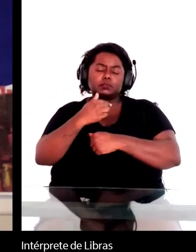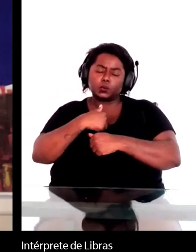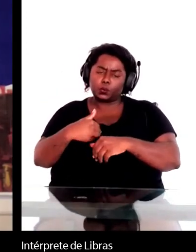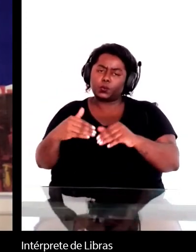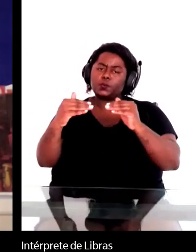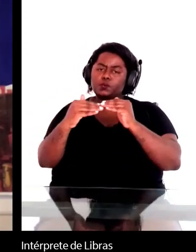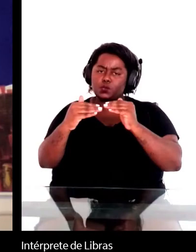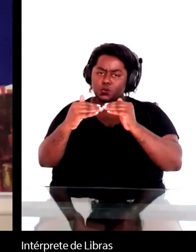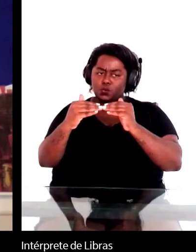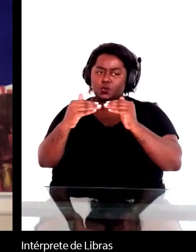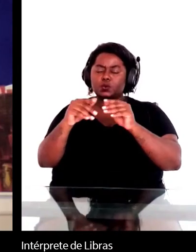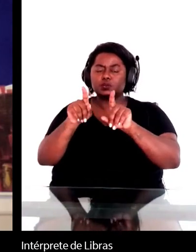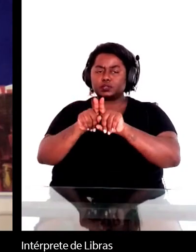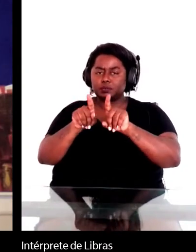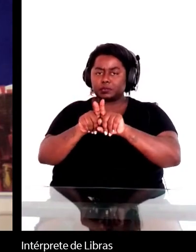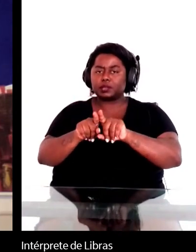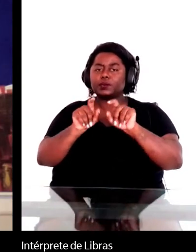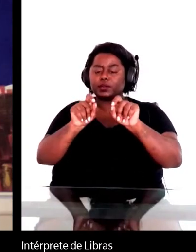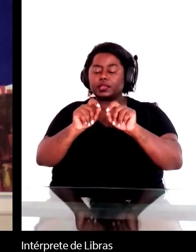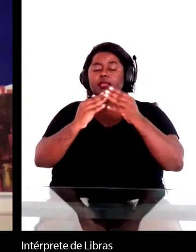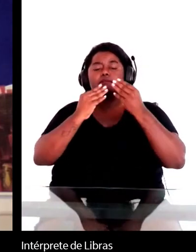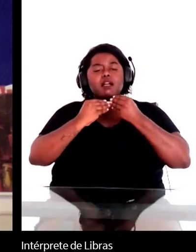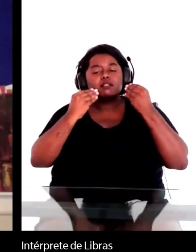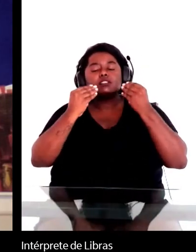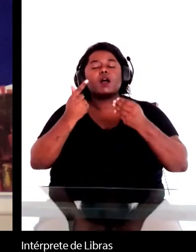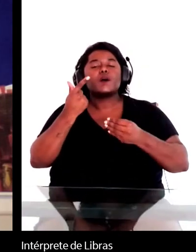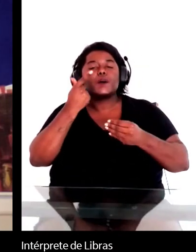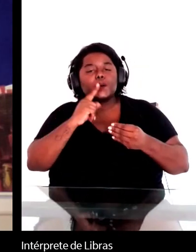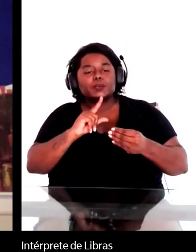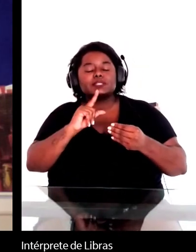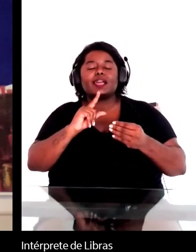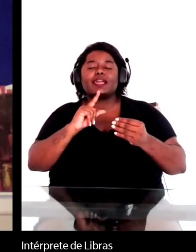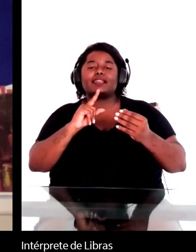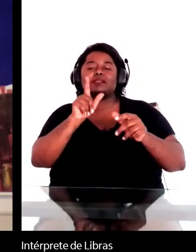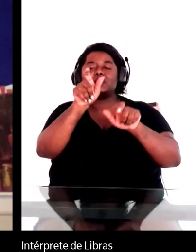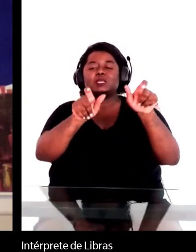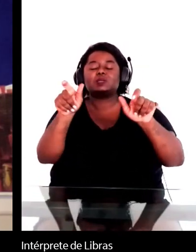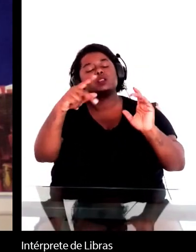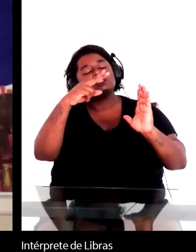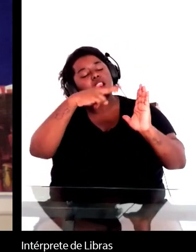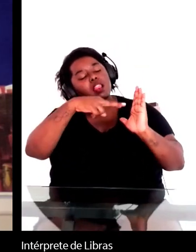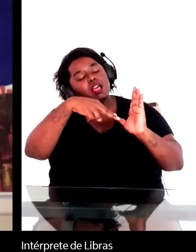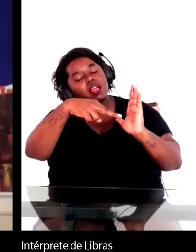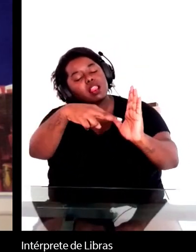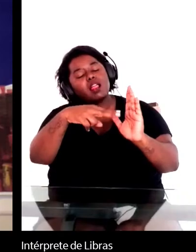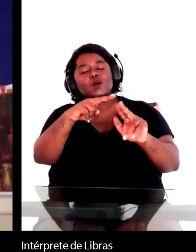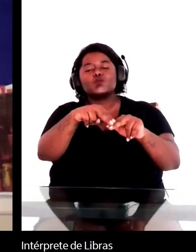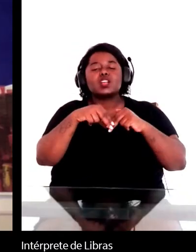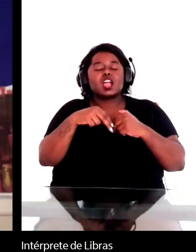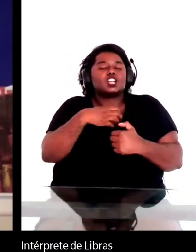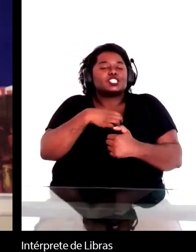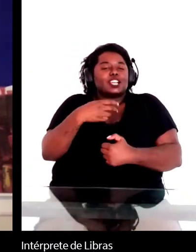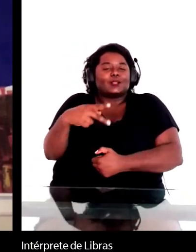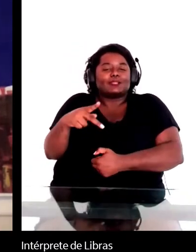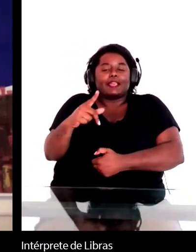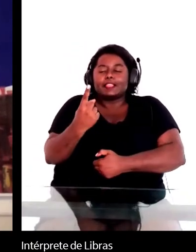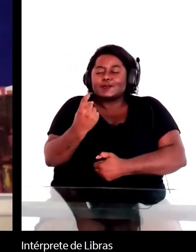vai conseguir leituras por causa da sua grande qualidade, da originalidade, singularidade.